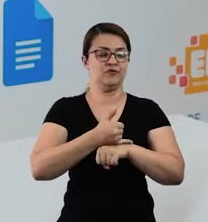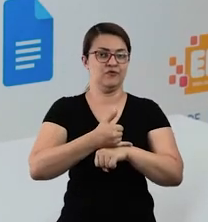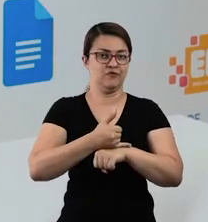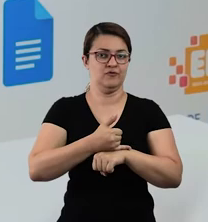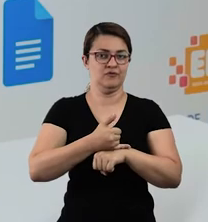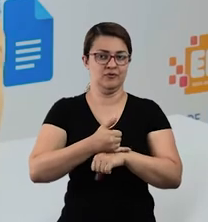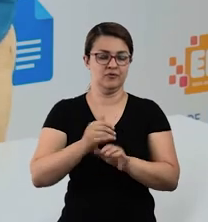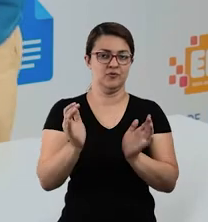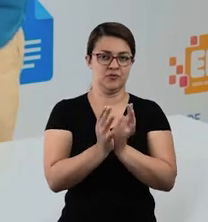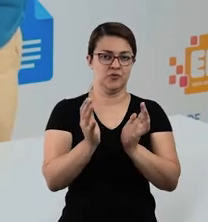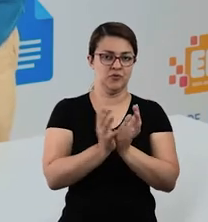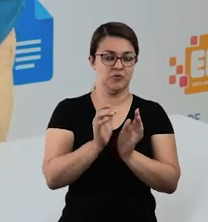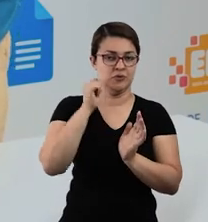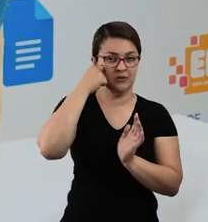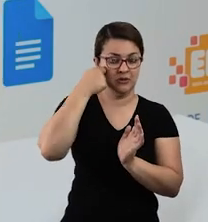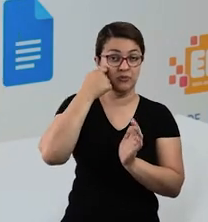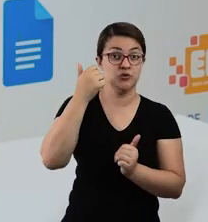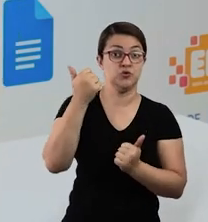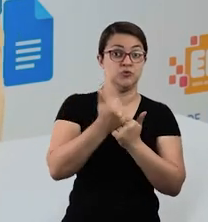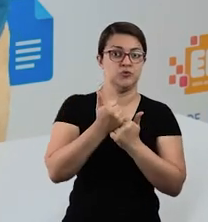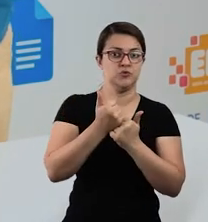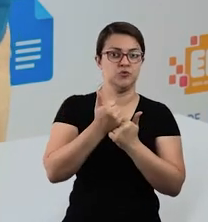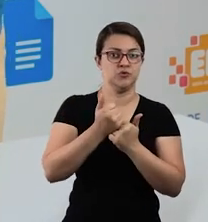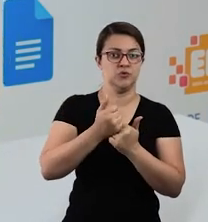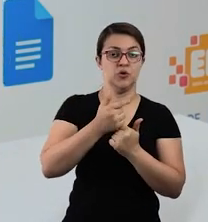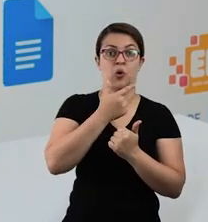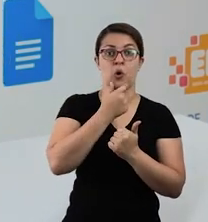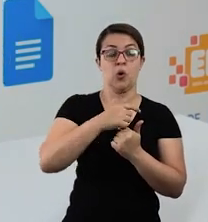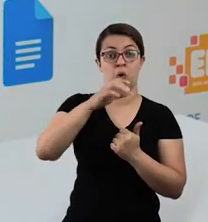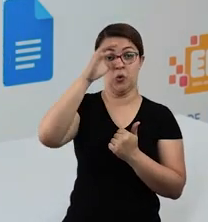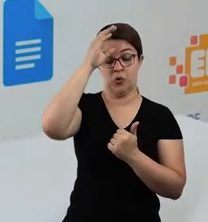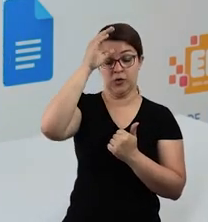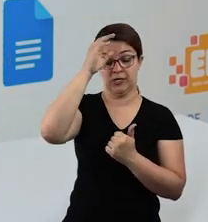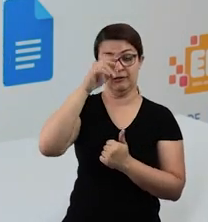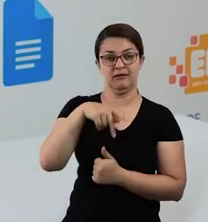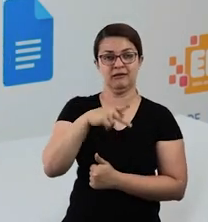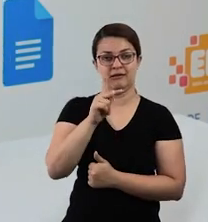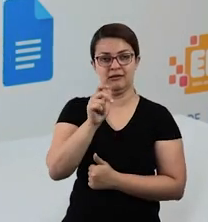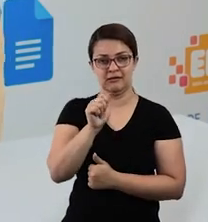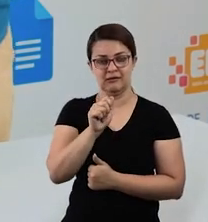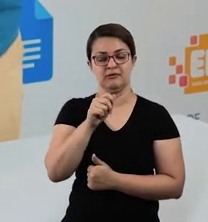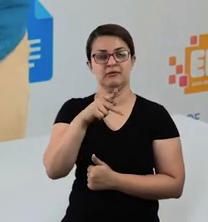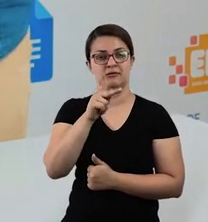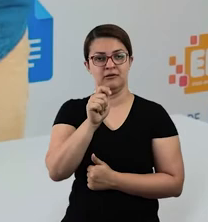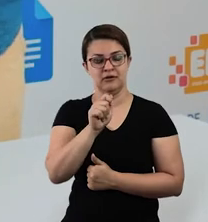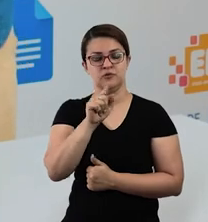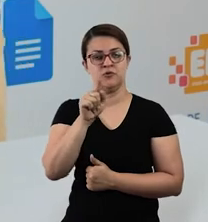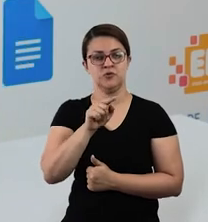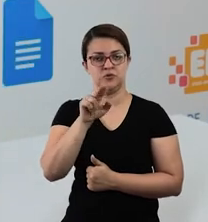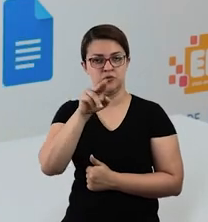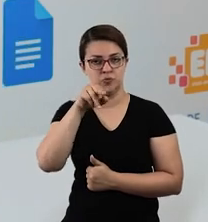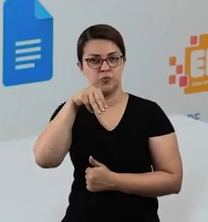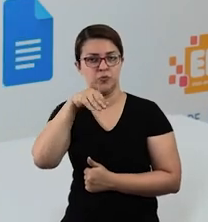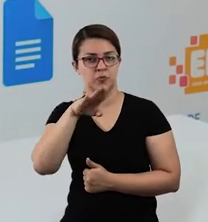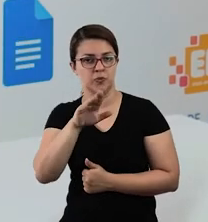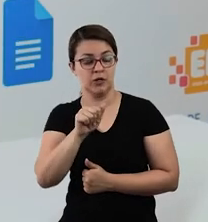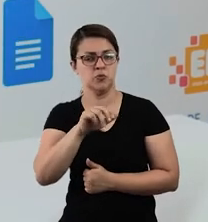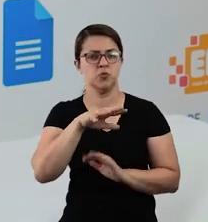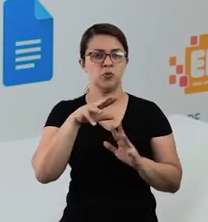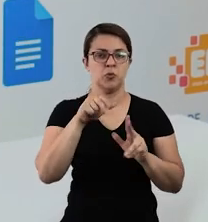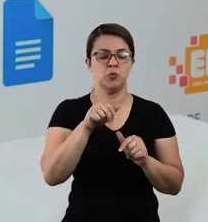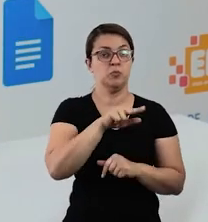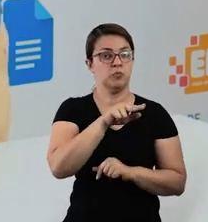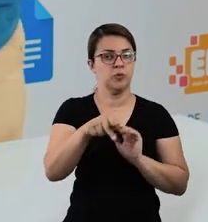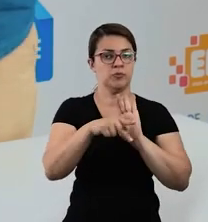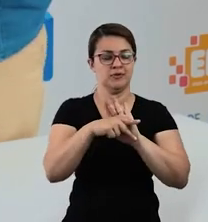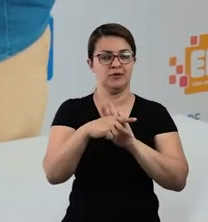tudo bem? Ele substitui seu tio, que chama Ganga Zumba, tudo bem? Um nome africano, porque eles eram oriundos da